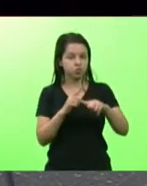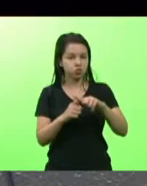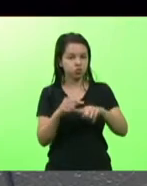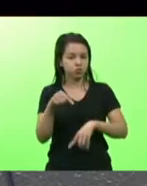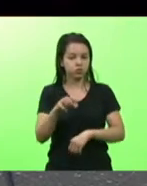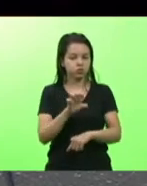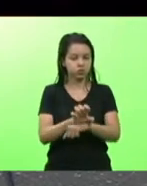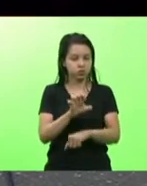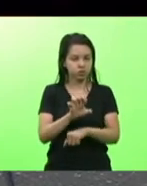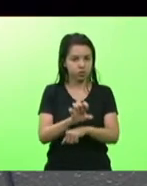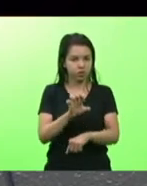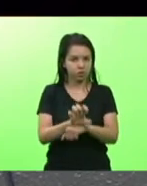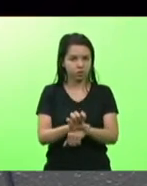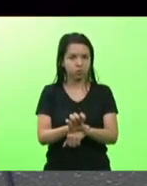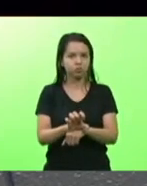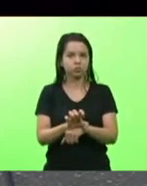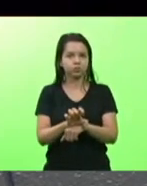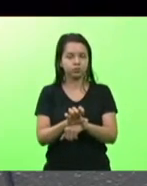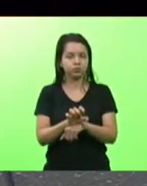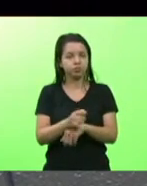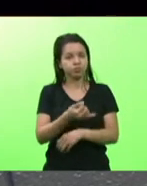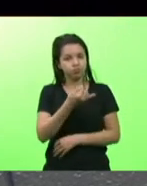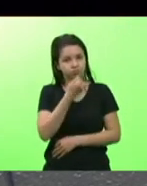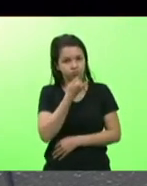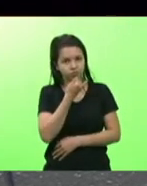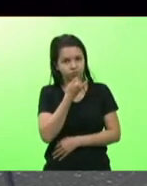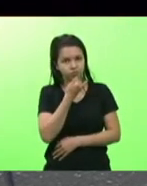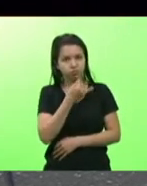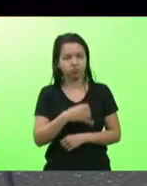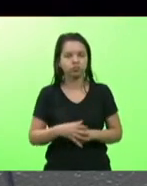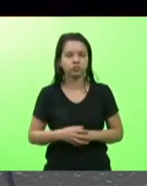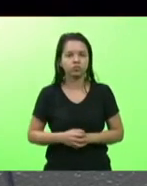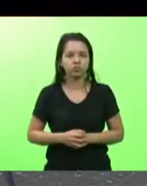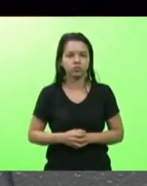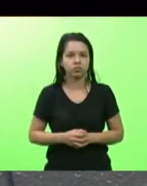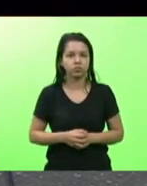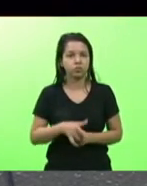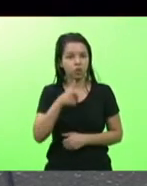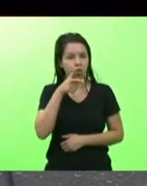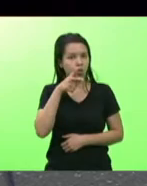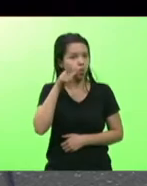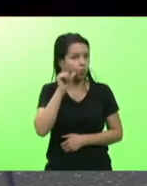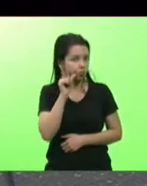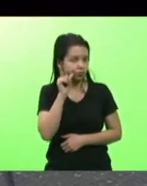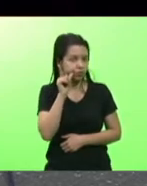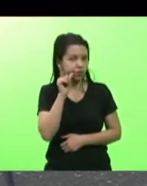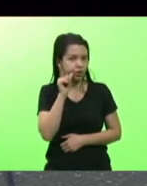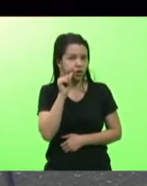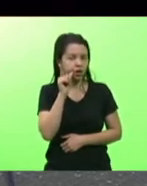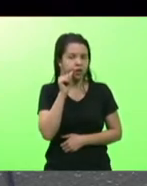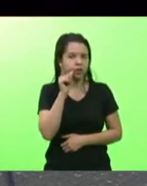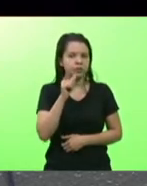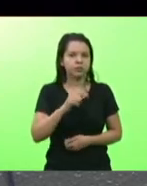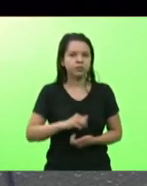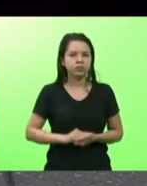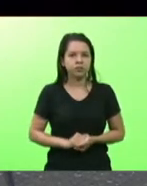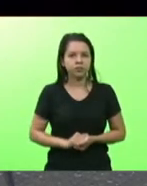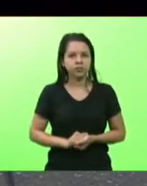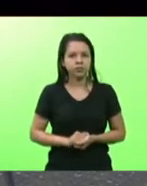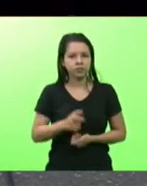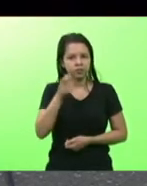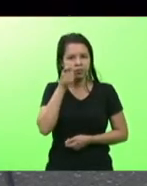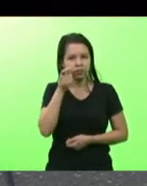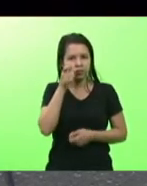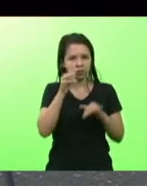estado infelizmente ontem ao acompanhar as